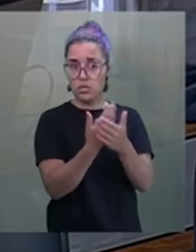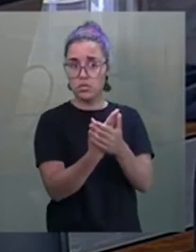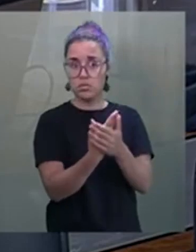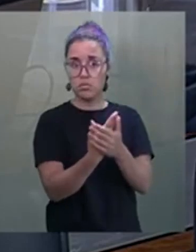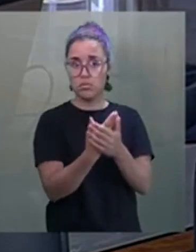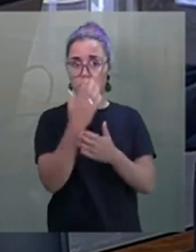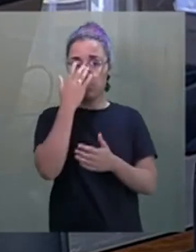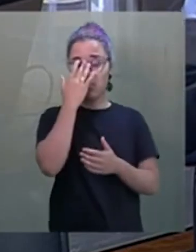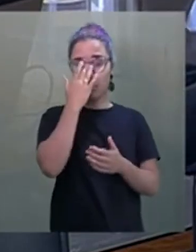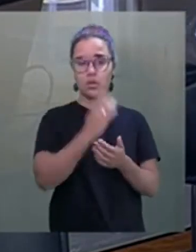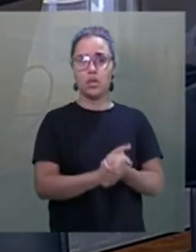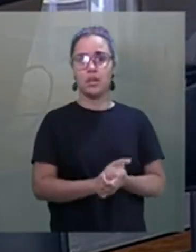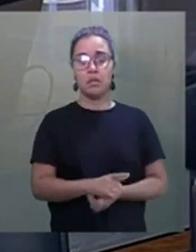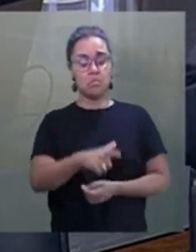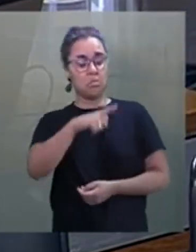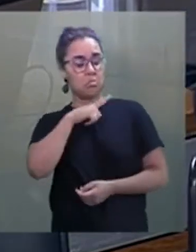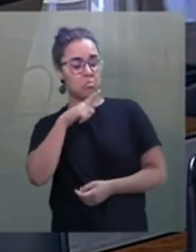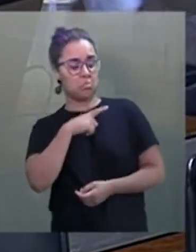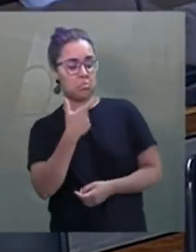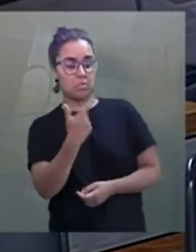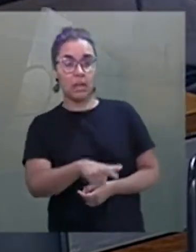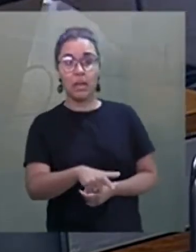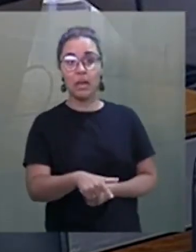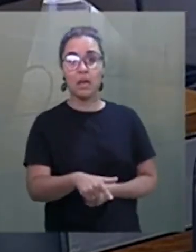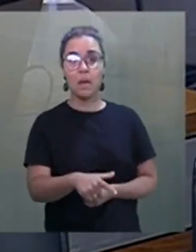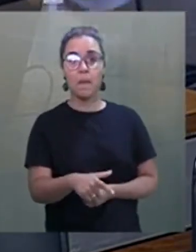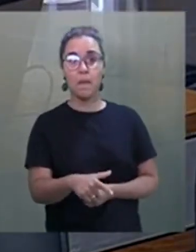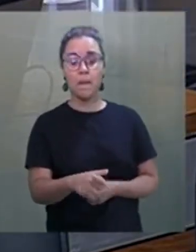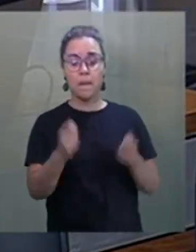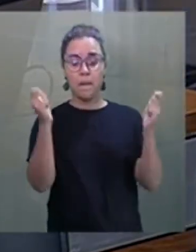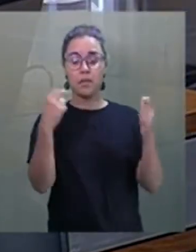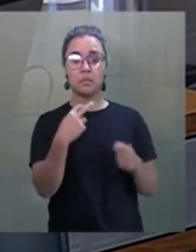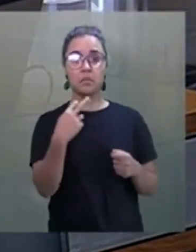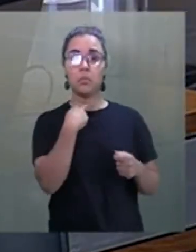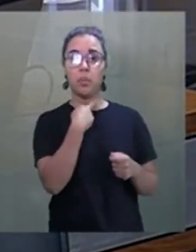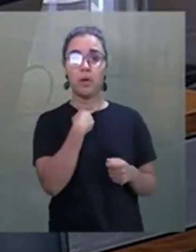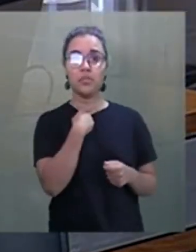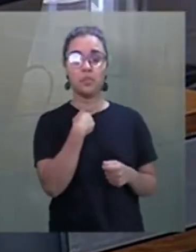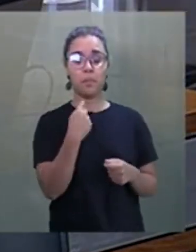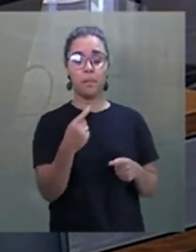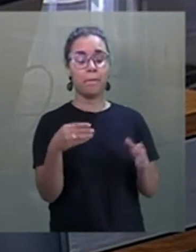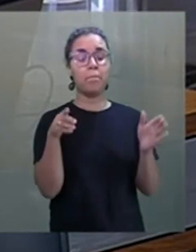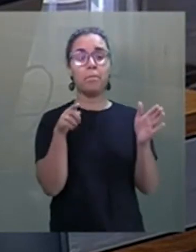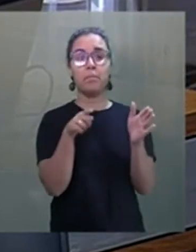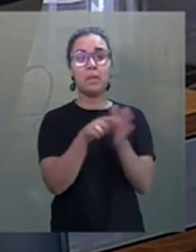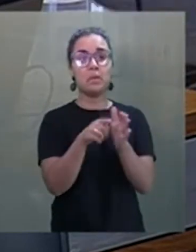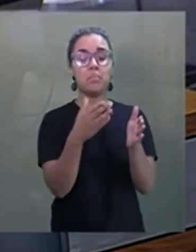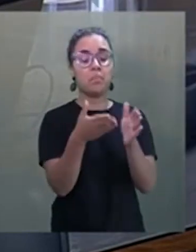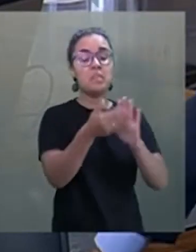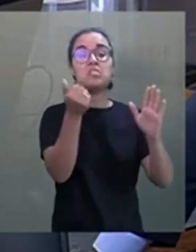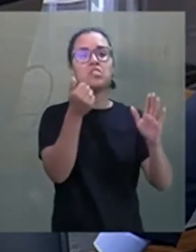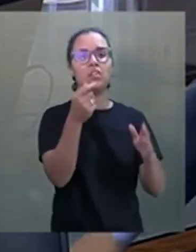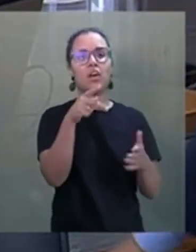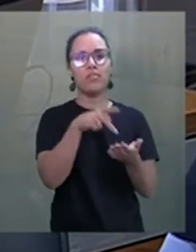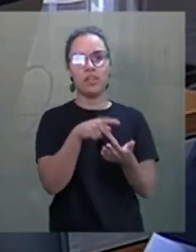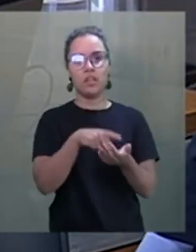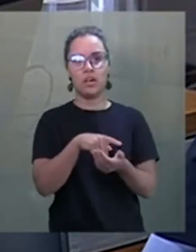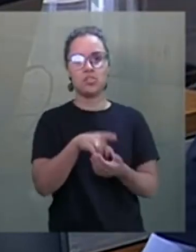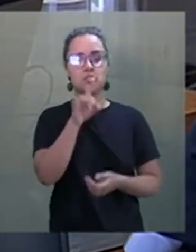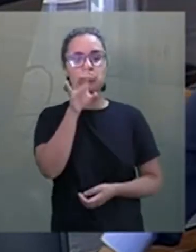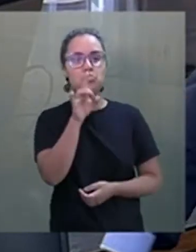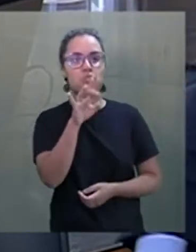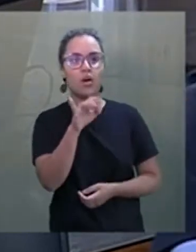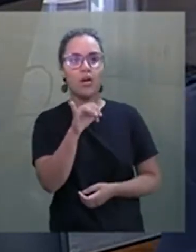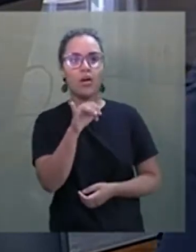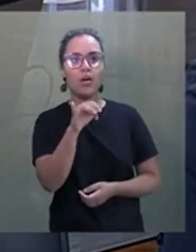tem nem o poder de exigir a verdade. Só uma comissão, senador Confúcio, de inquérito, pode ter esse poder